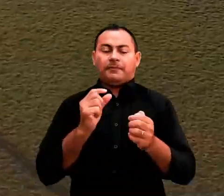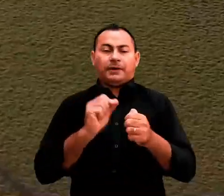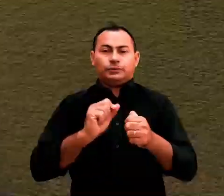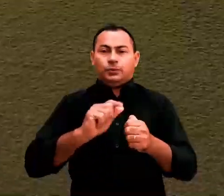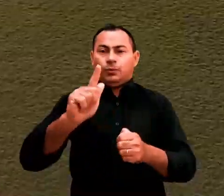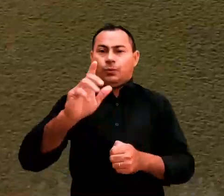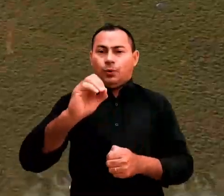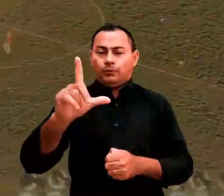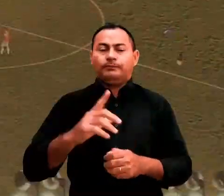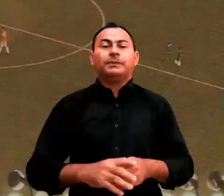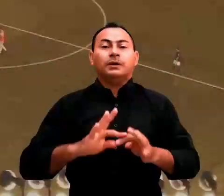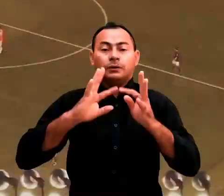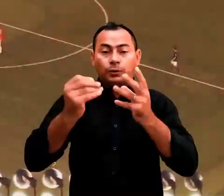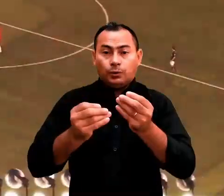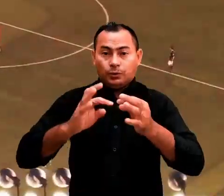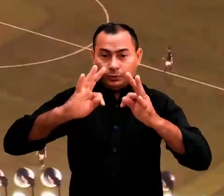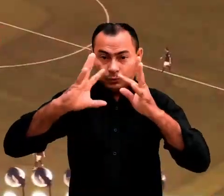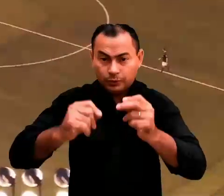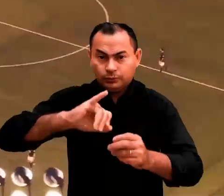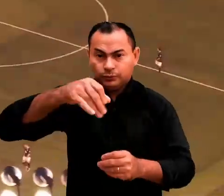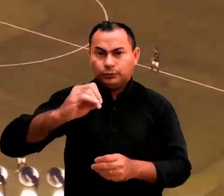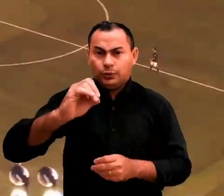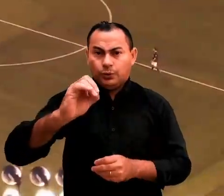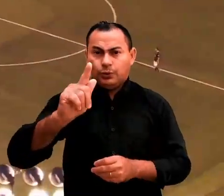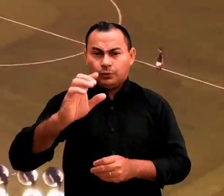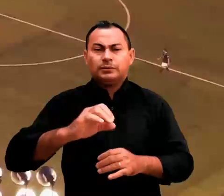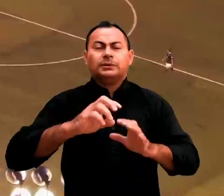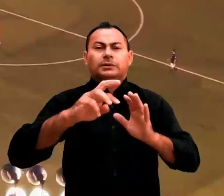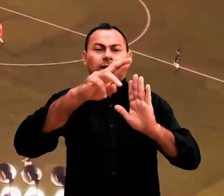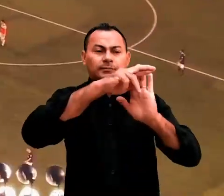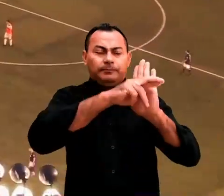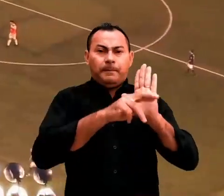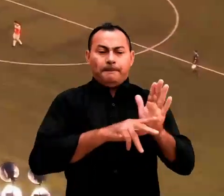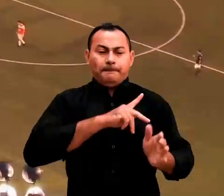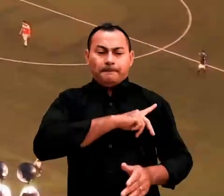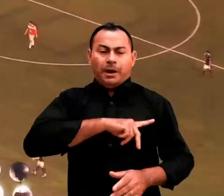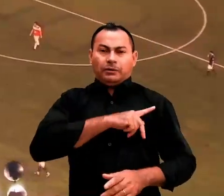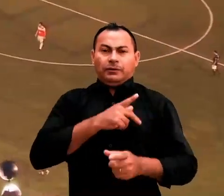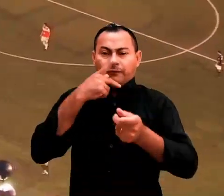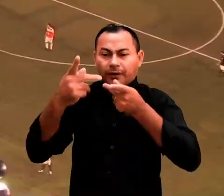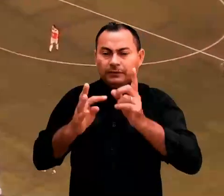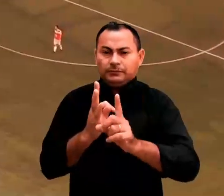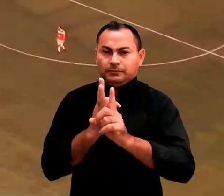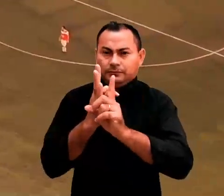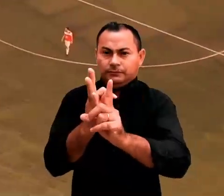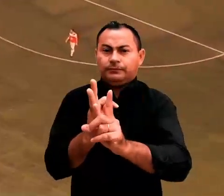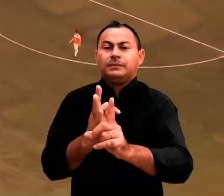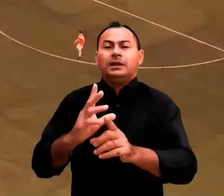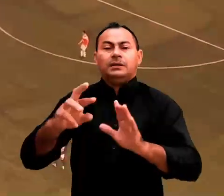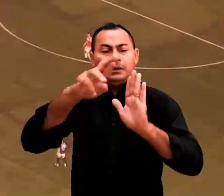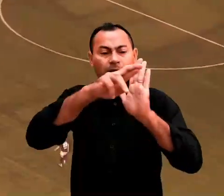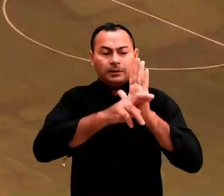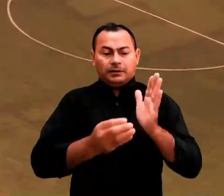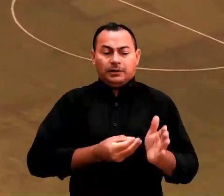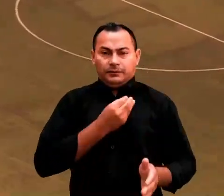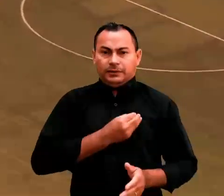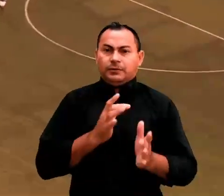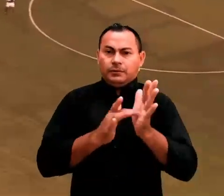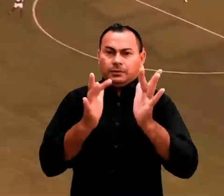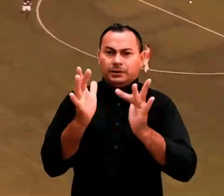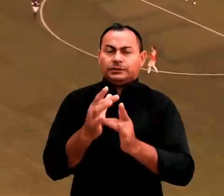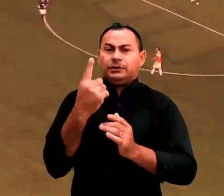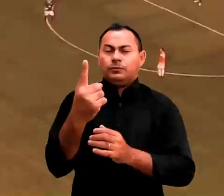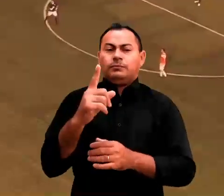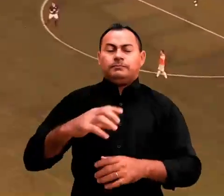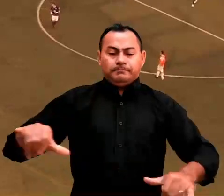se marca o gol. Todo jogo tem suas regras. Paulo está dizendo a Timóteo que também há regras na vida com Cristo,